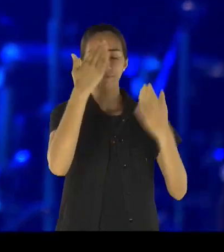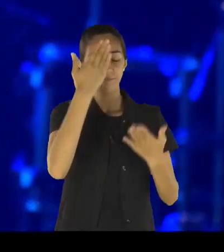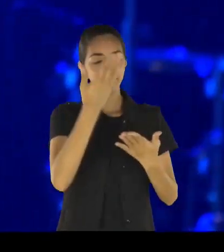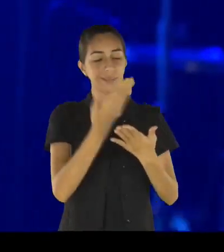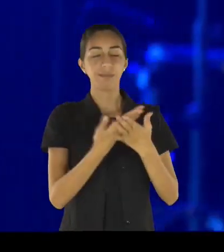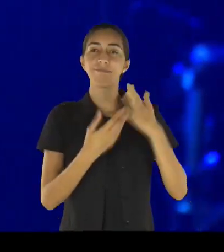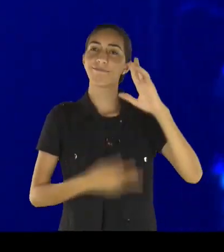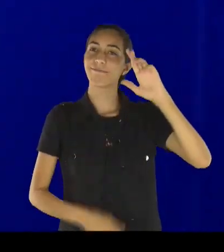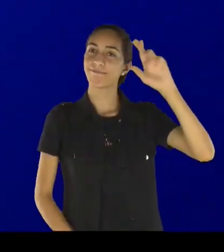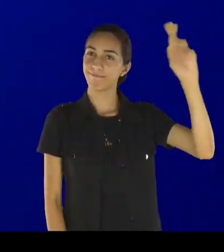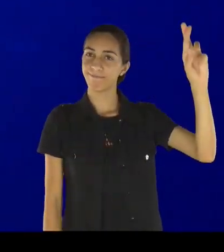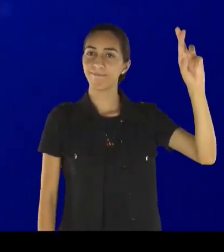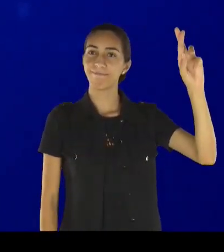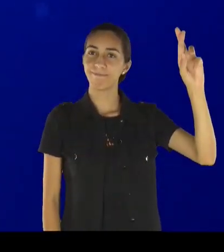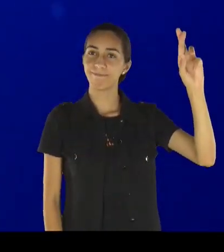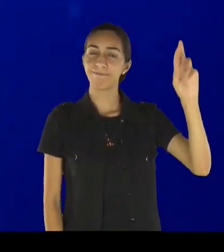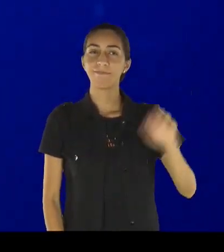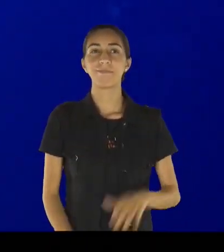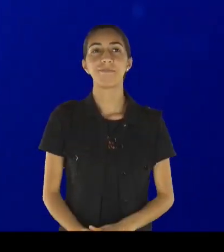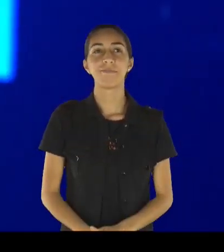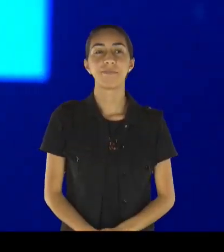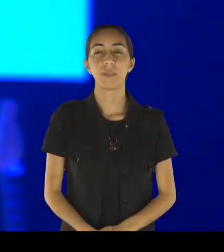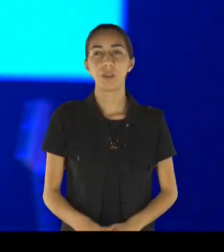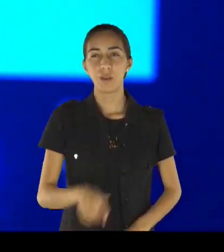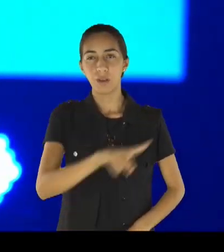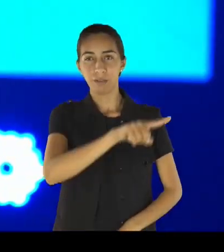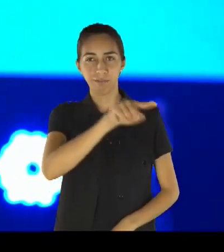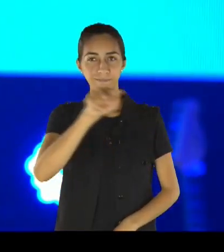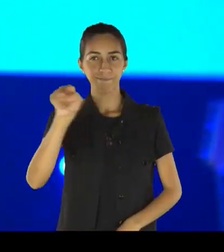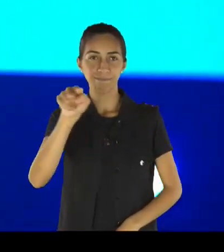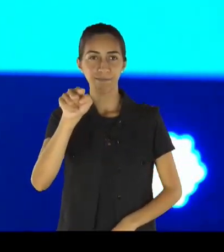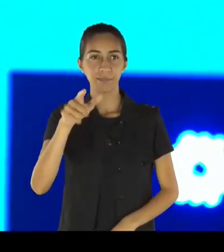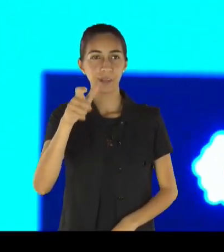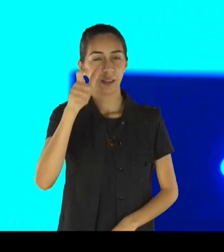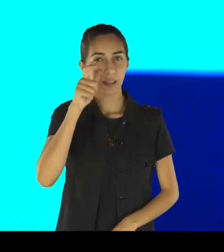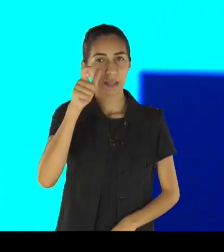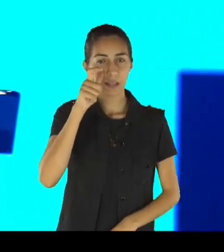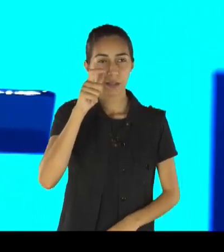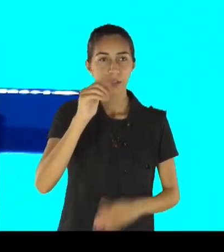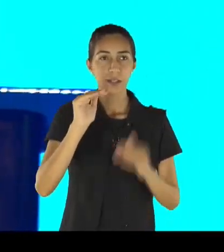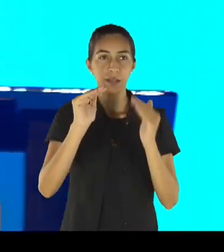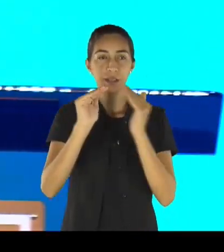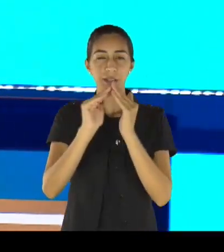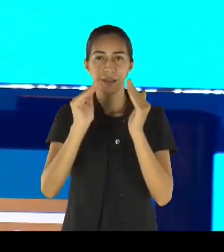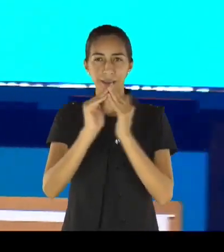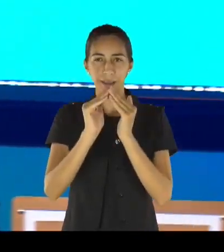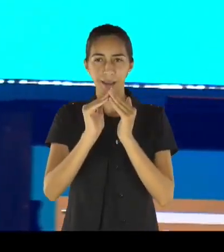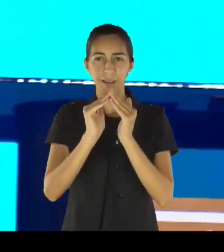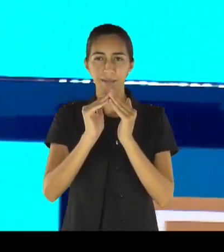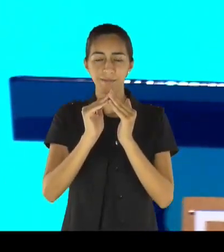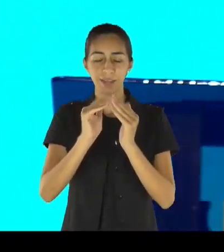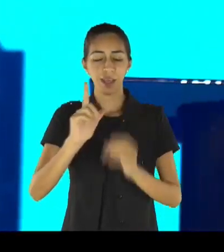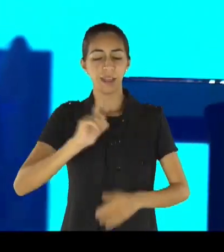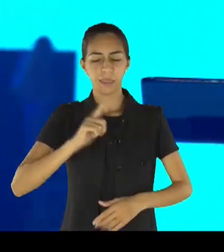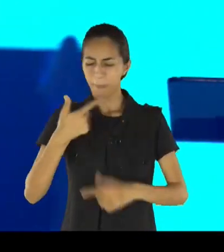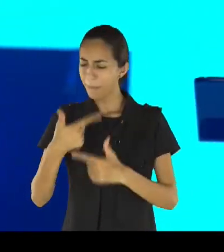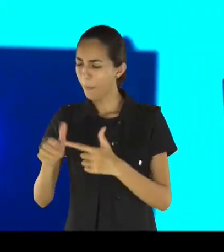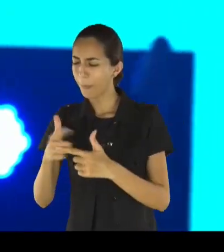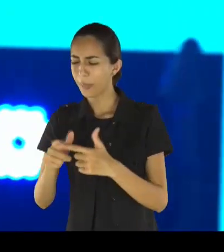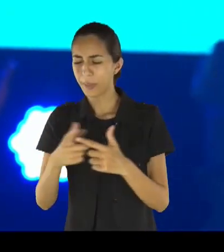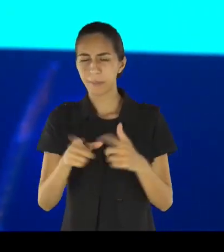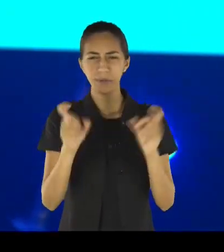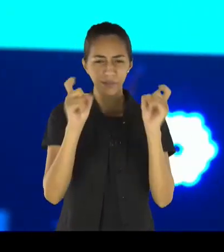que tal, que tal você na sua casa, que tal você, num momento de turbulência muito grande, e você dizer, espera no Senhor,